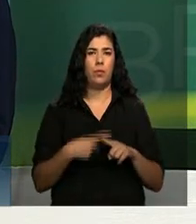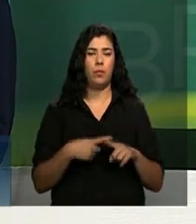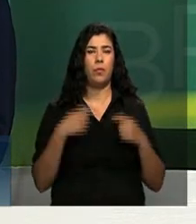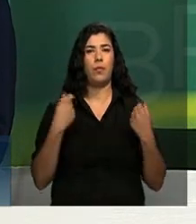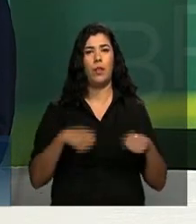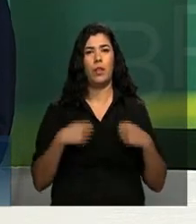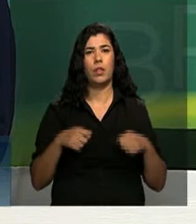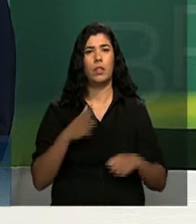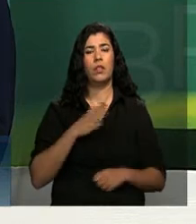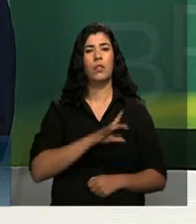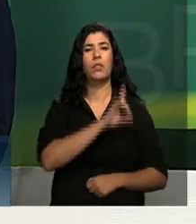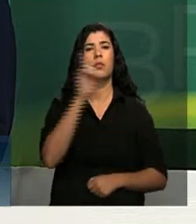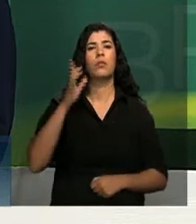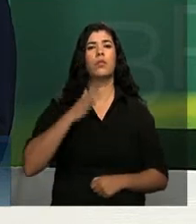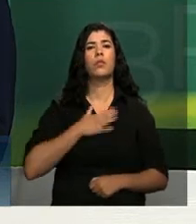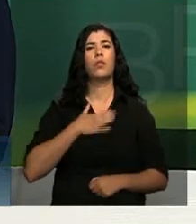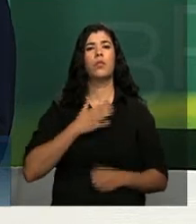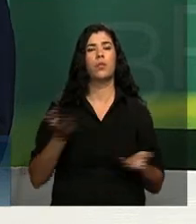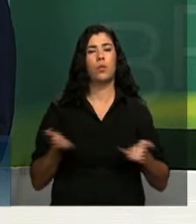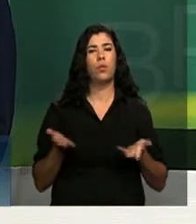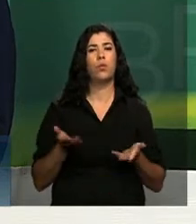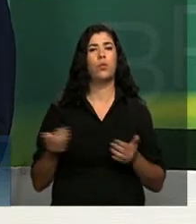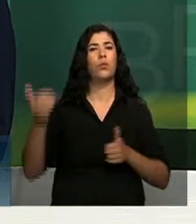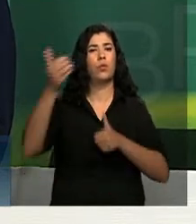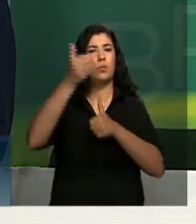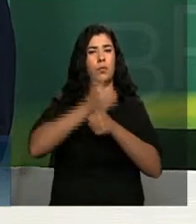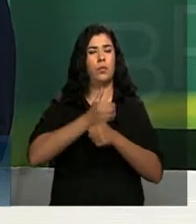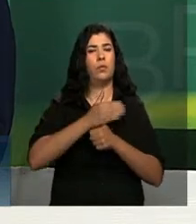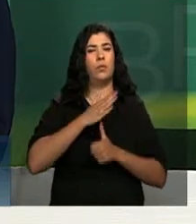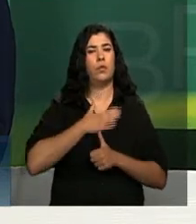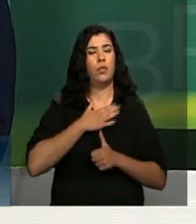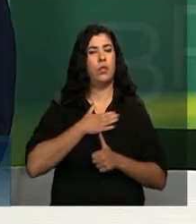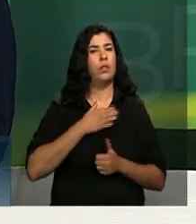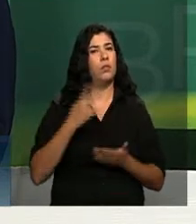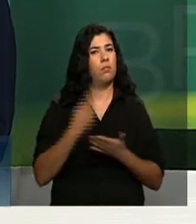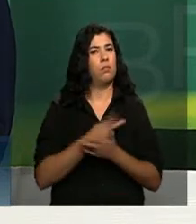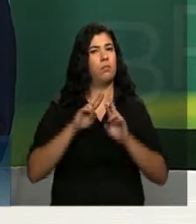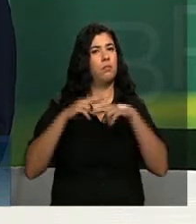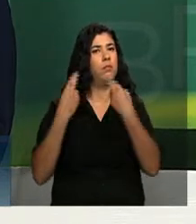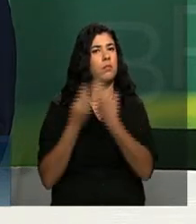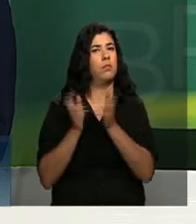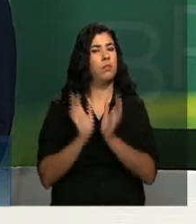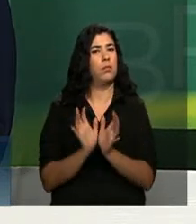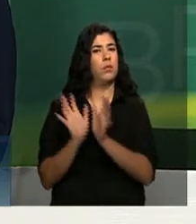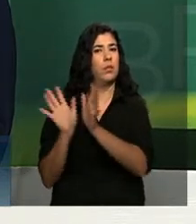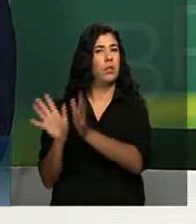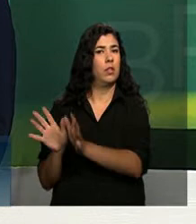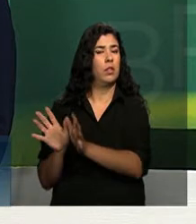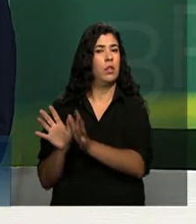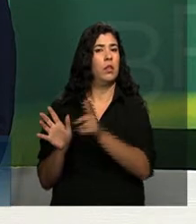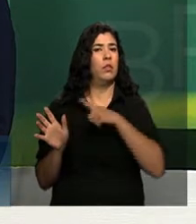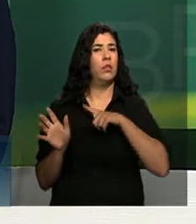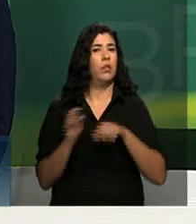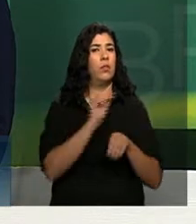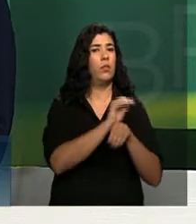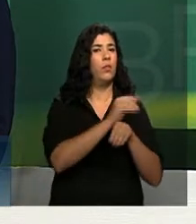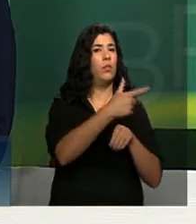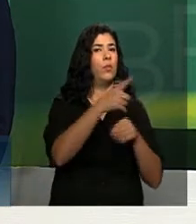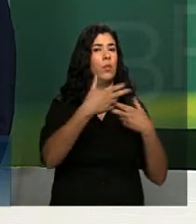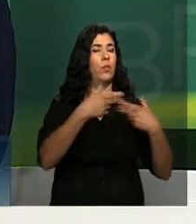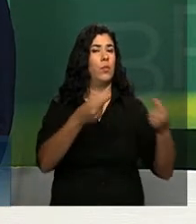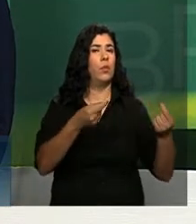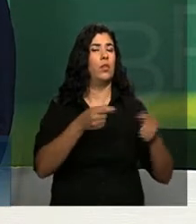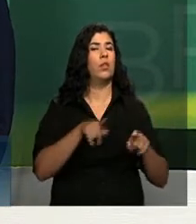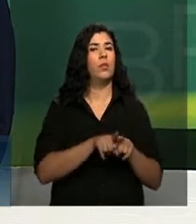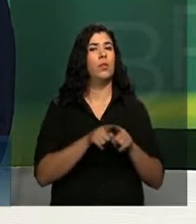o dia da minha posse, é o dia da minha posse, portanto, naquele momento, eu estava cuidando de outras atribuições. Participei